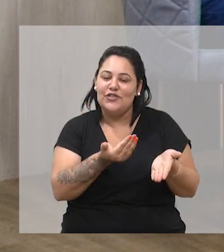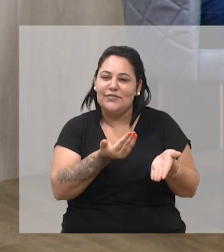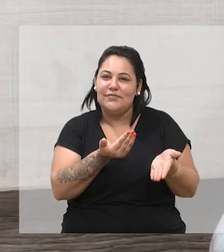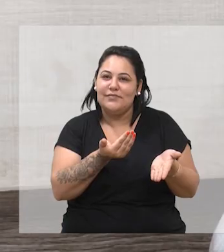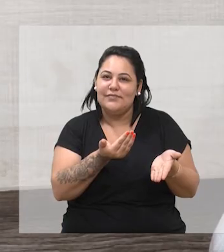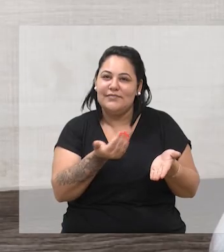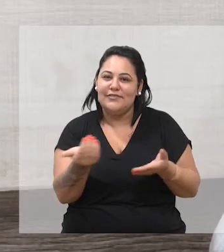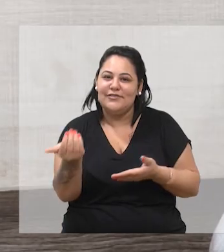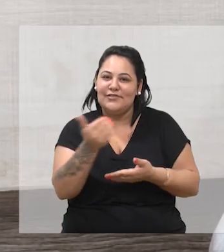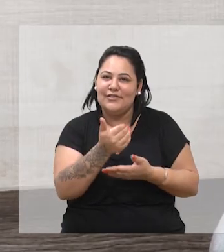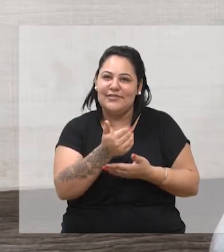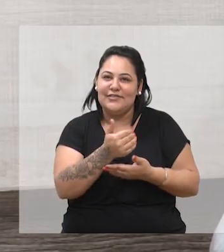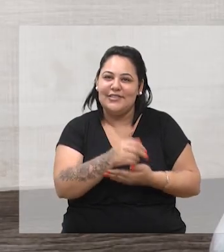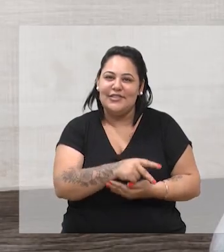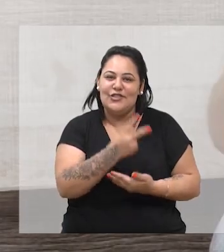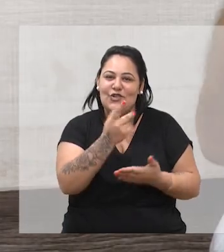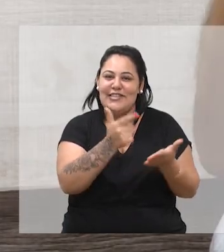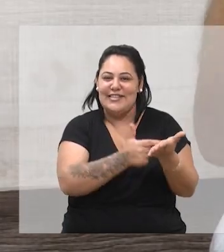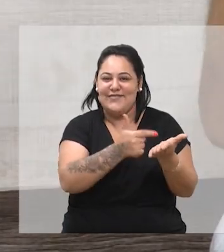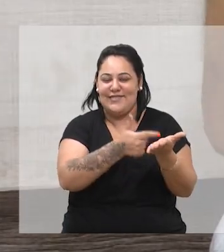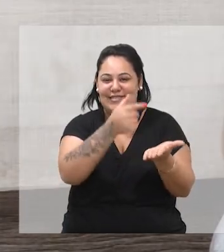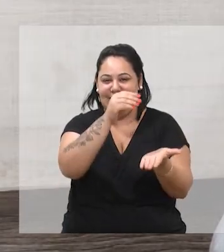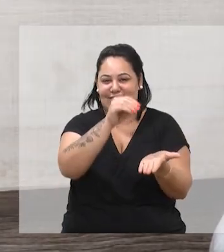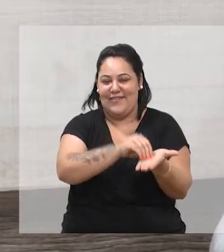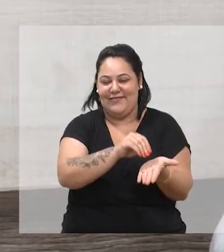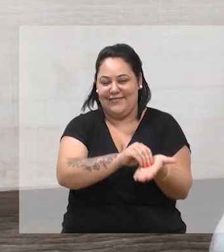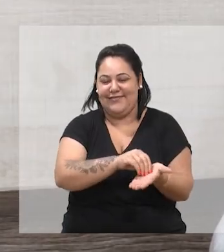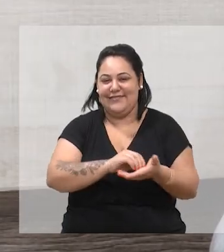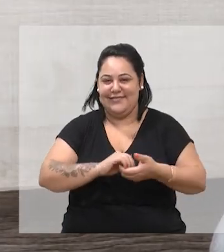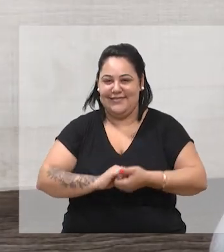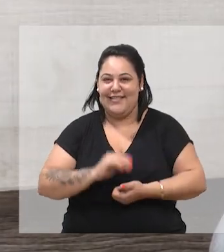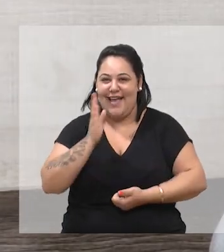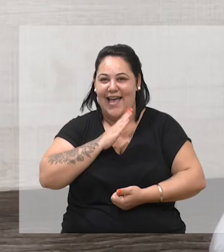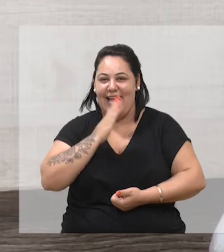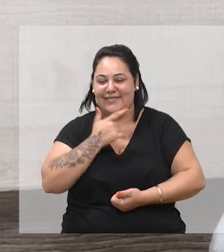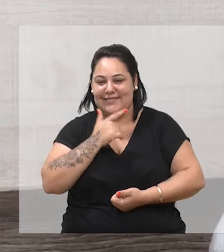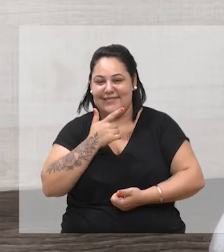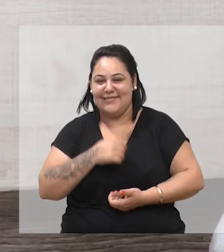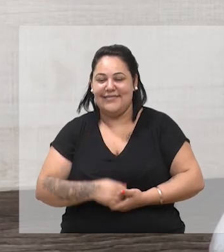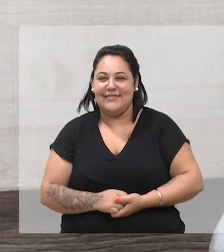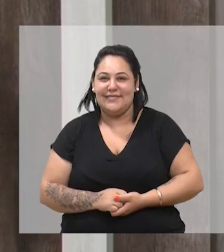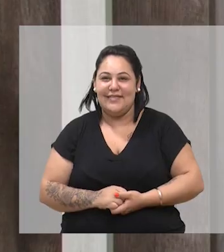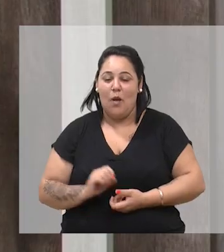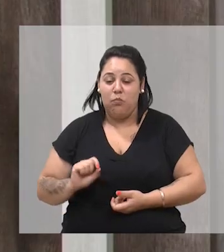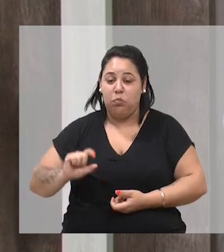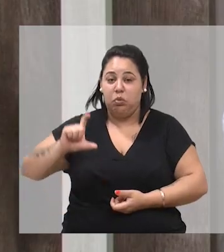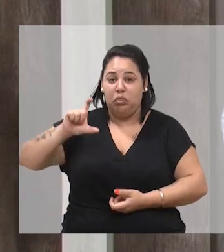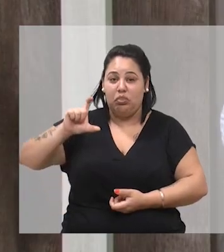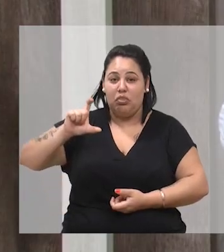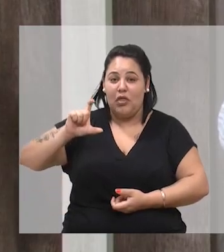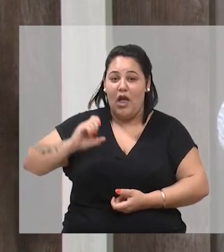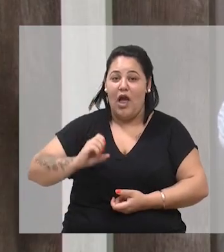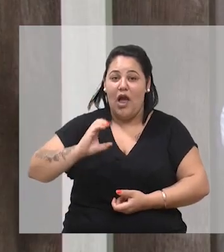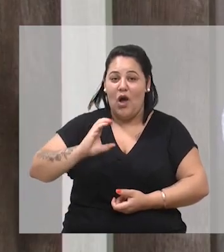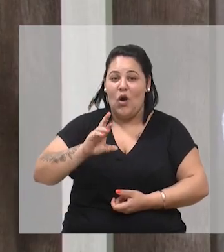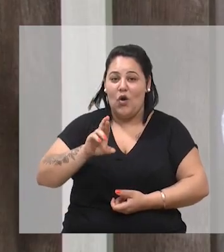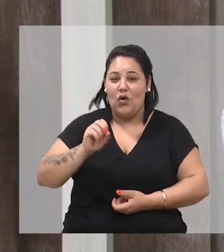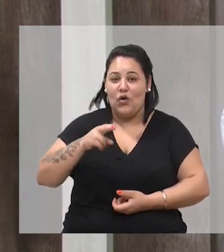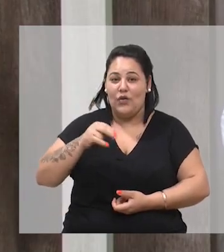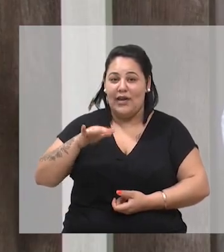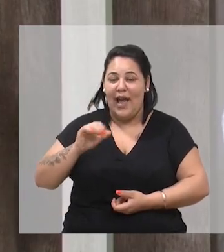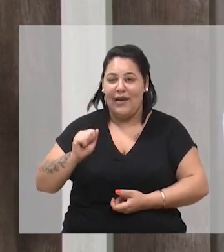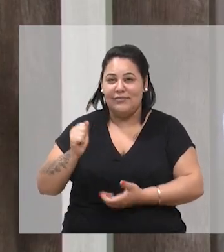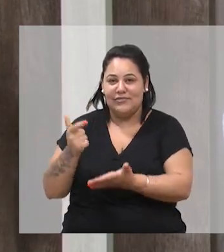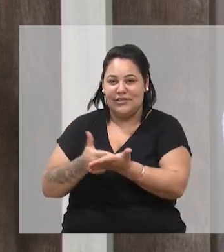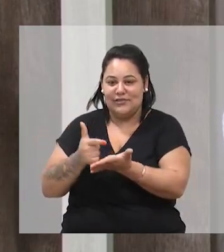Então, vai ter... e também, certamente, alguns estarão no de poesia. Bom, tá, professor? Quando entrevistado é bom, o